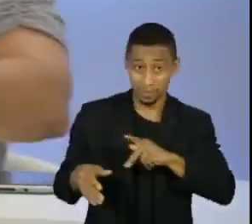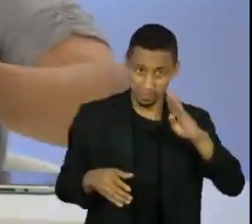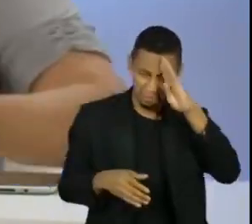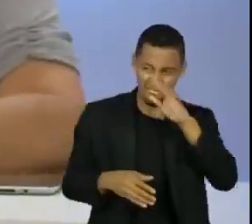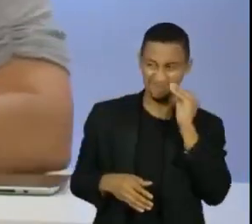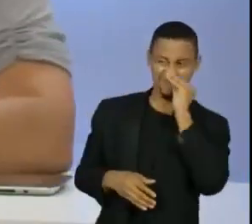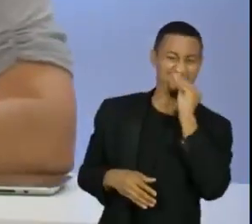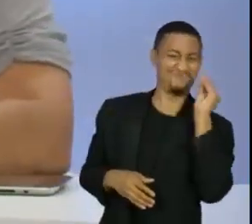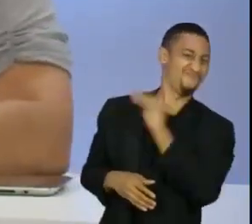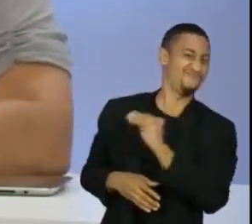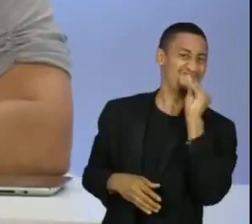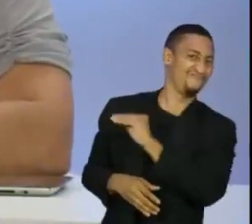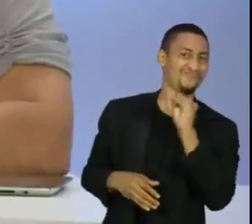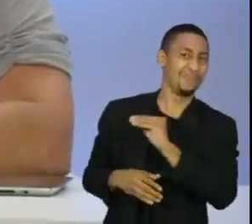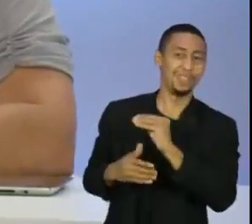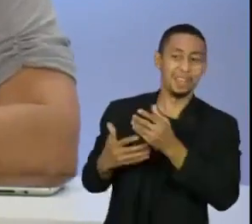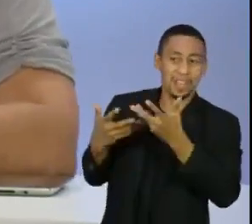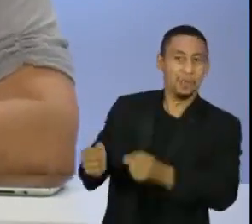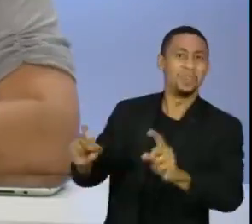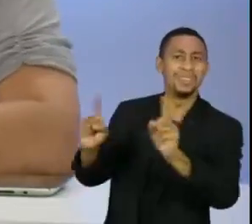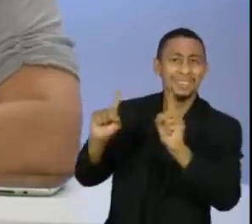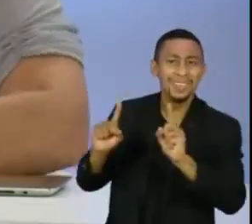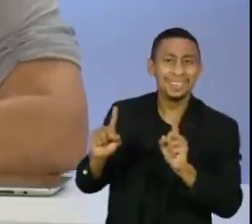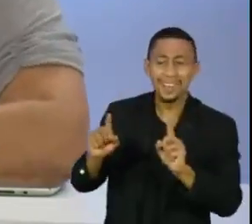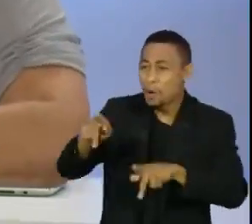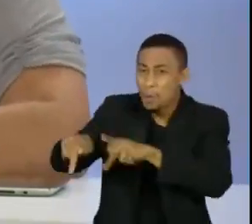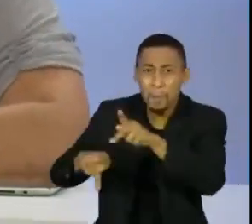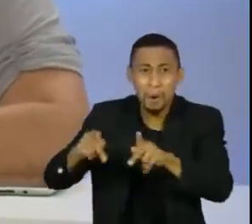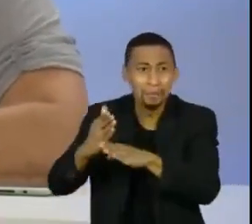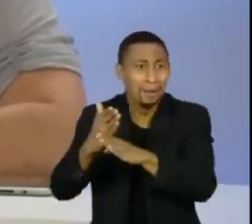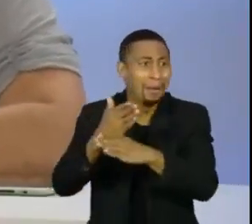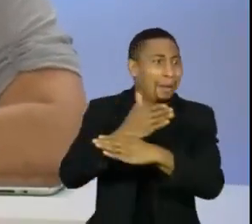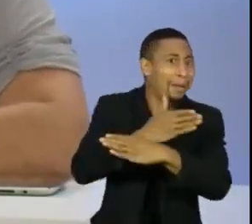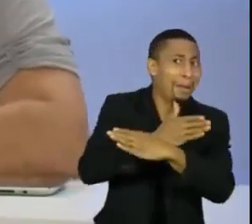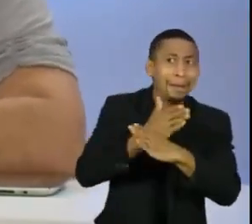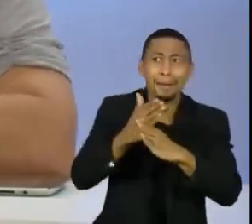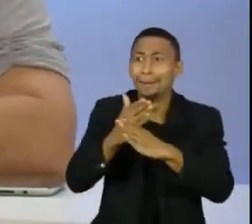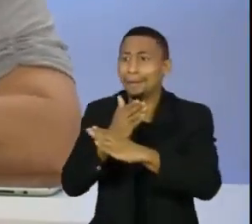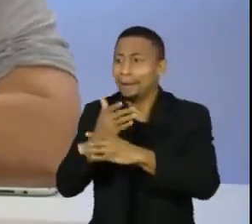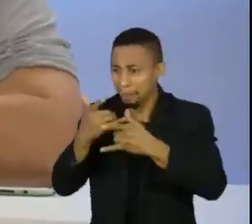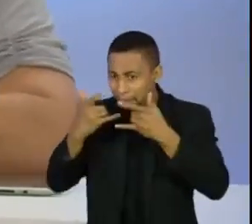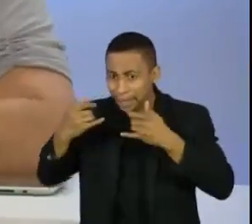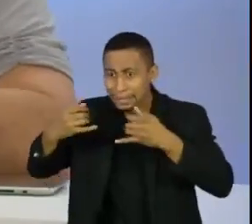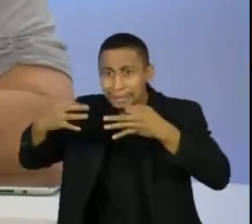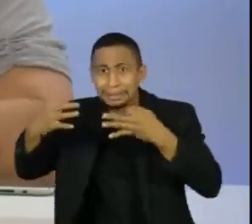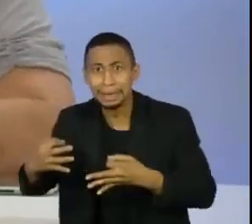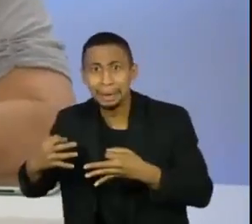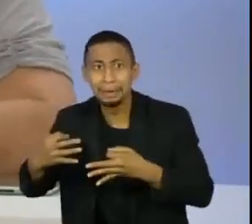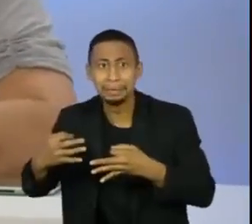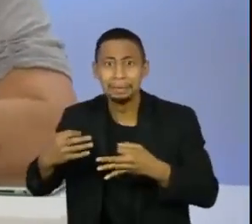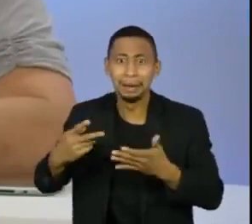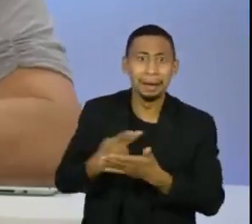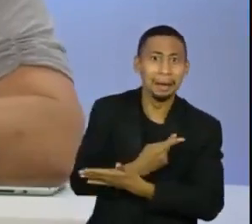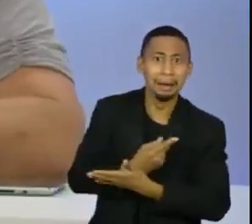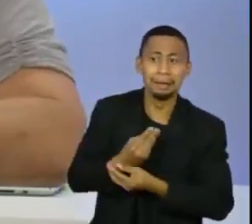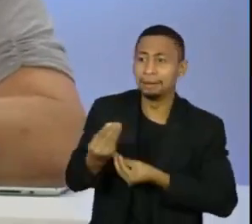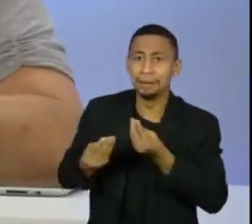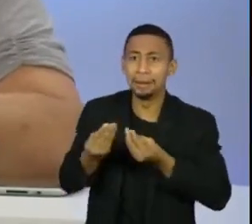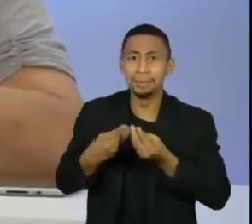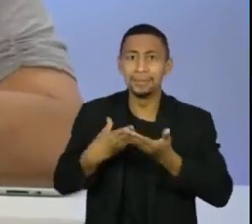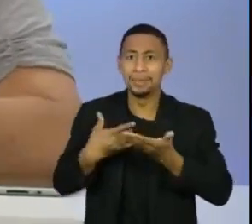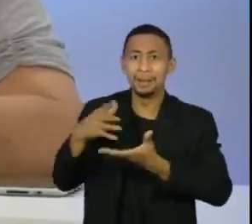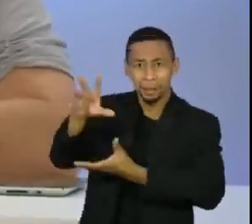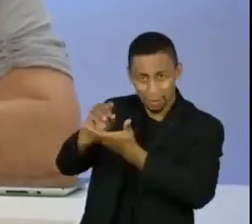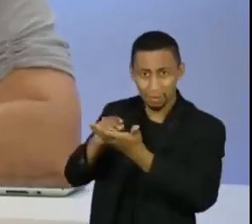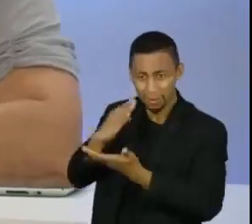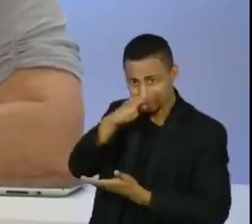população brasileira fica absolutamente perdida e isso tem um efeito nefasto em política pública. O senhor não acha que isso é grave e que merece uma